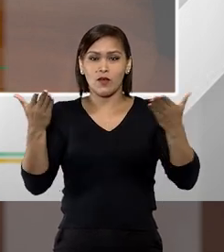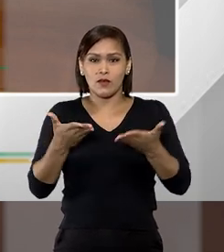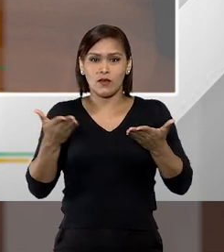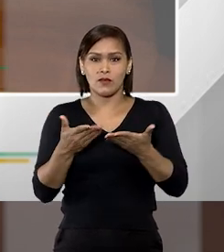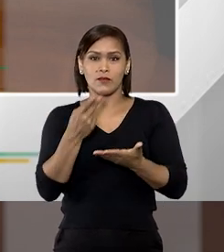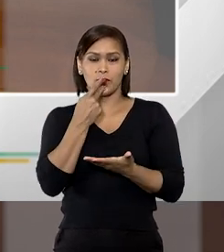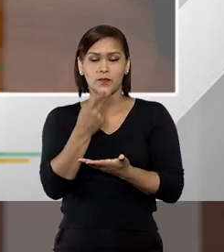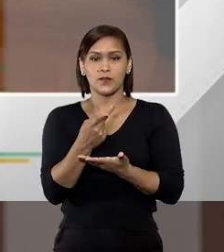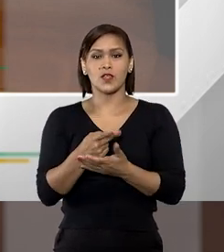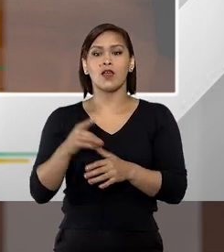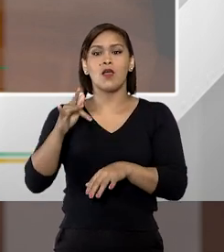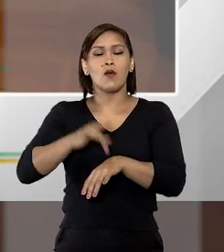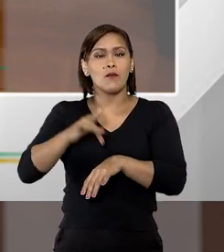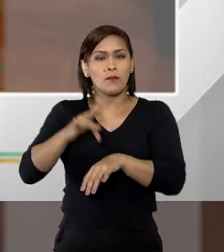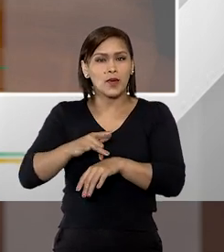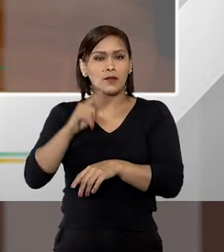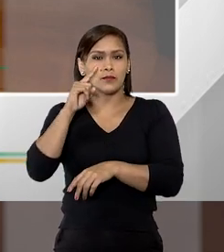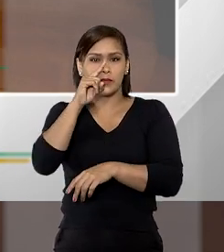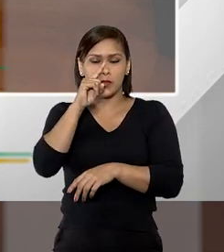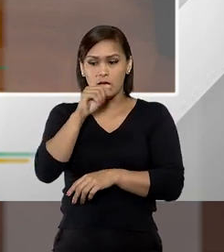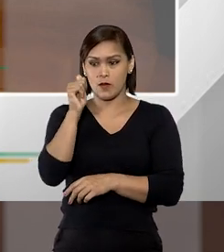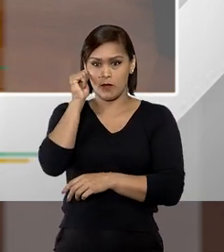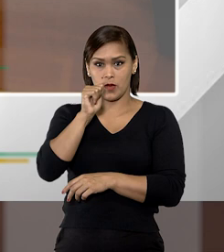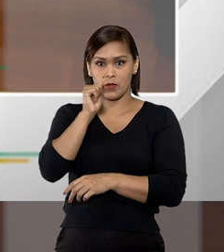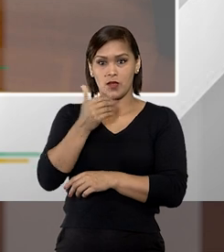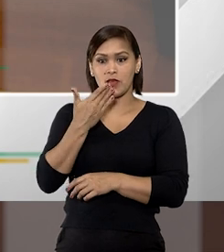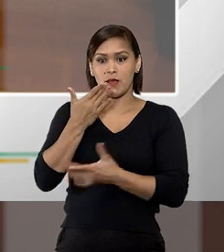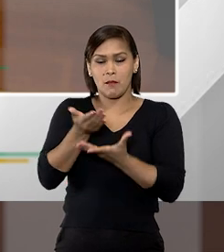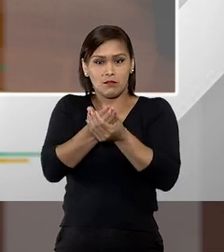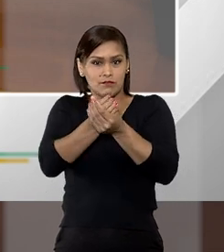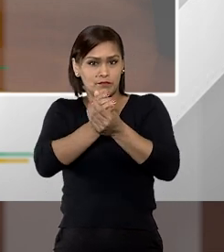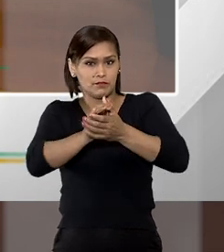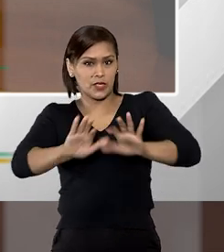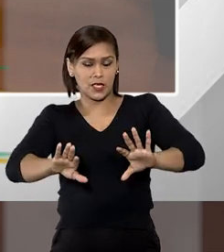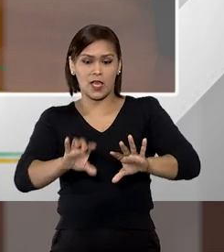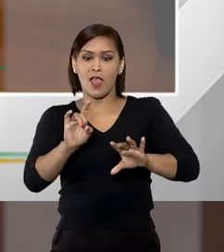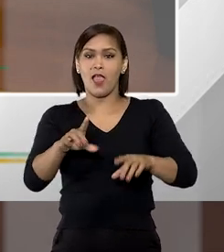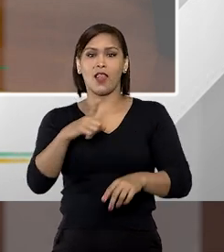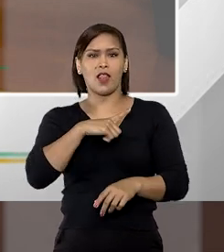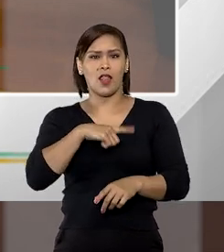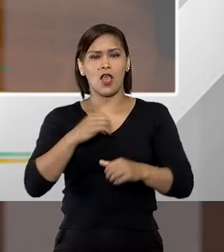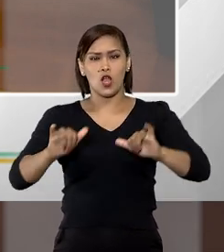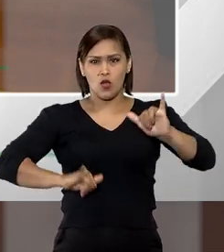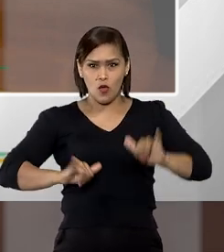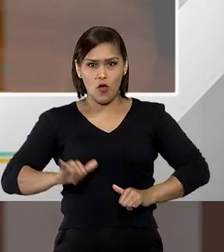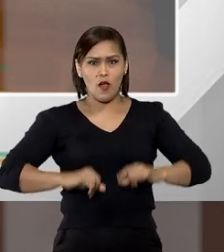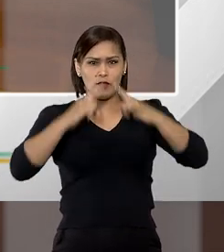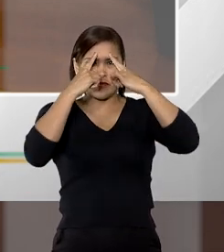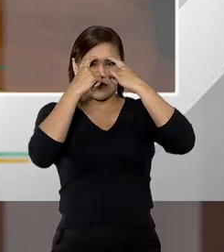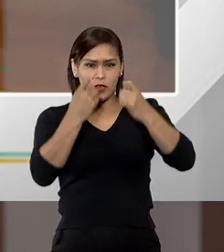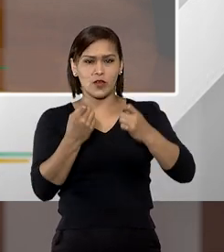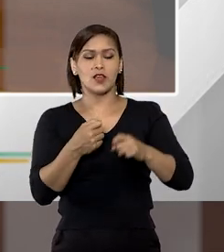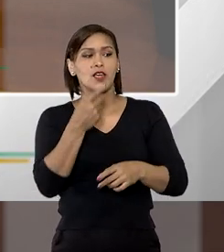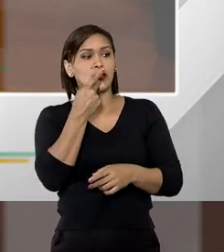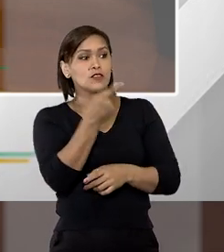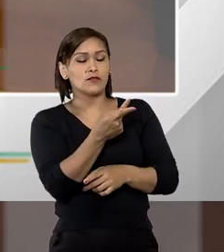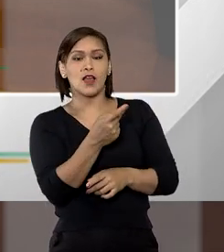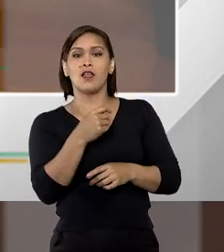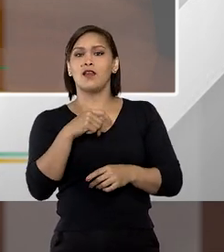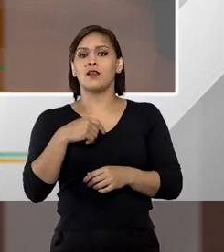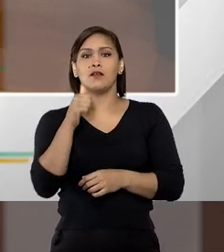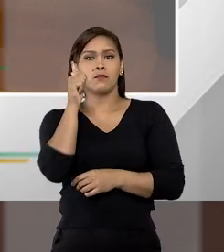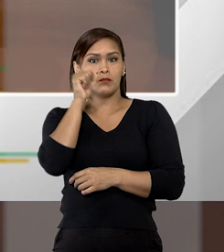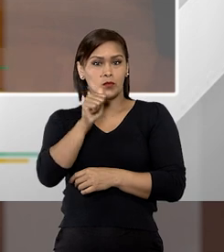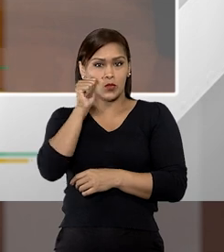mas o risco absurdo de uma mulher que pede a separação, seja, ela sofre violência e a gente diz para essa mulher, mulher que sofre